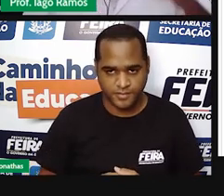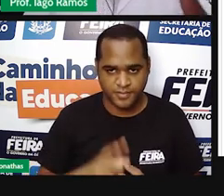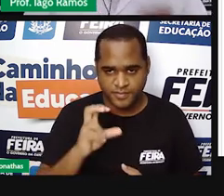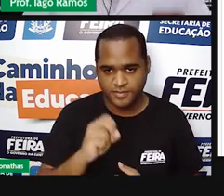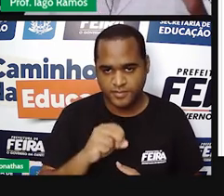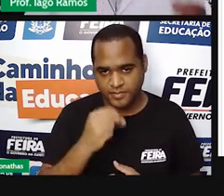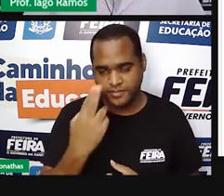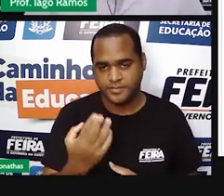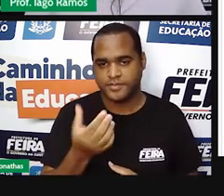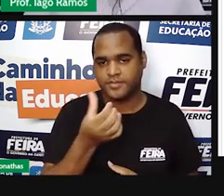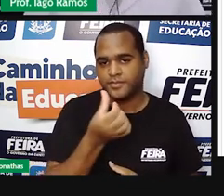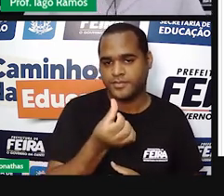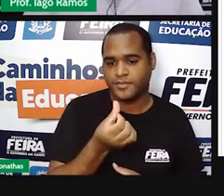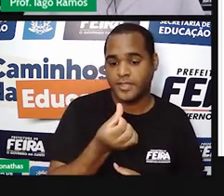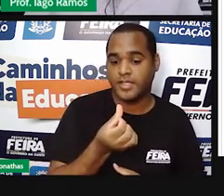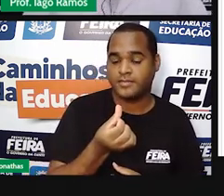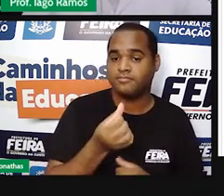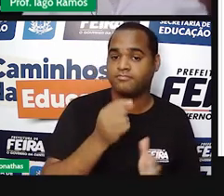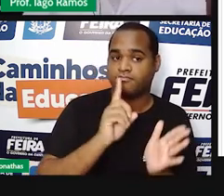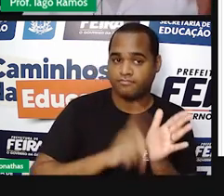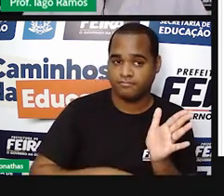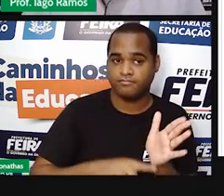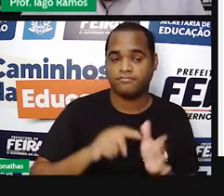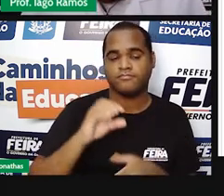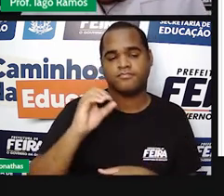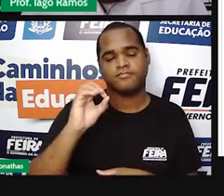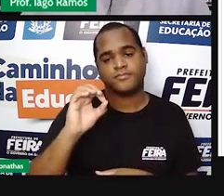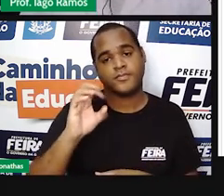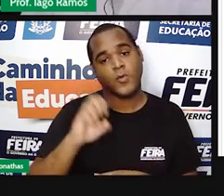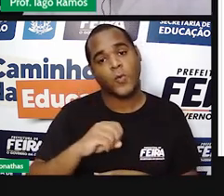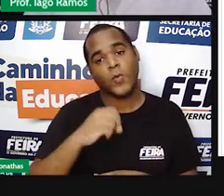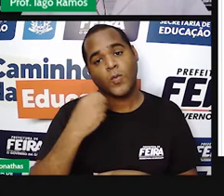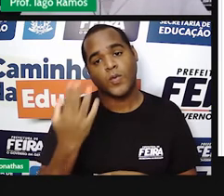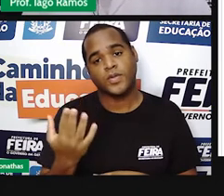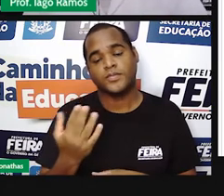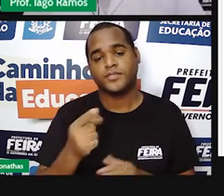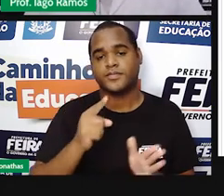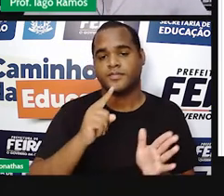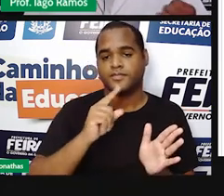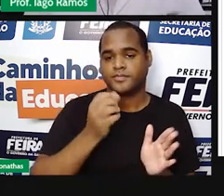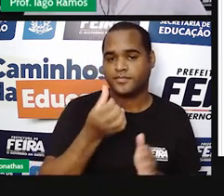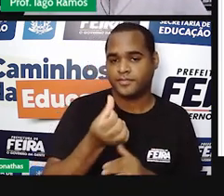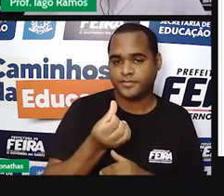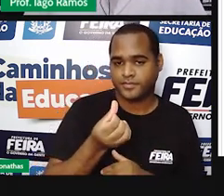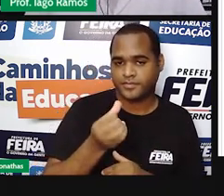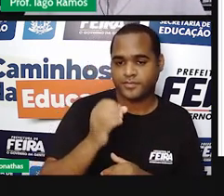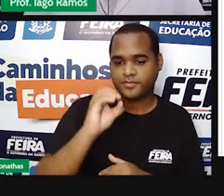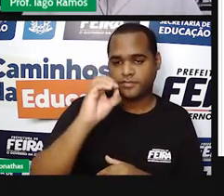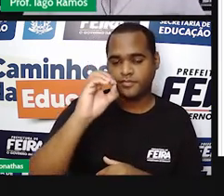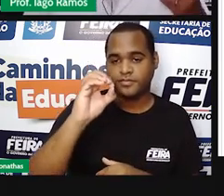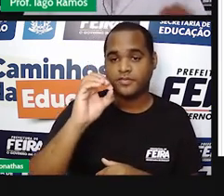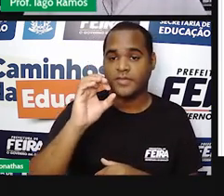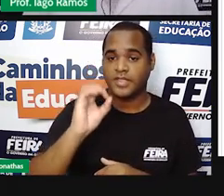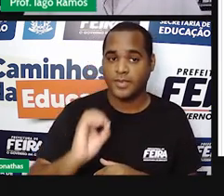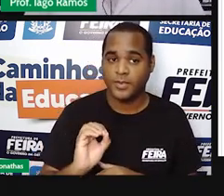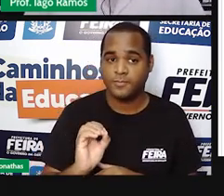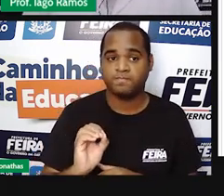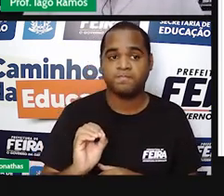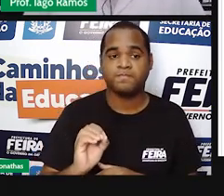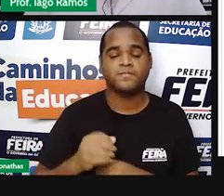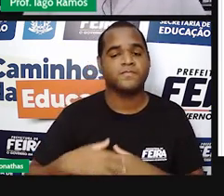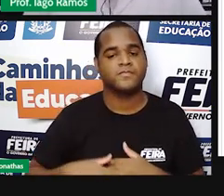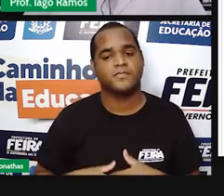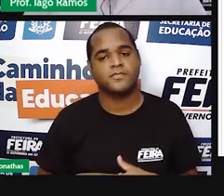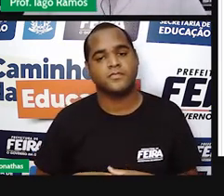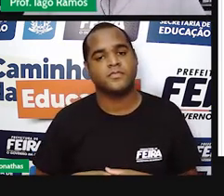6 graus negativos. Ou 6 graus abaixo de zero,